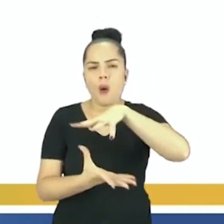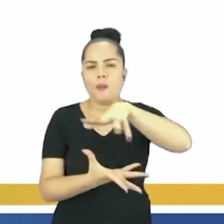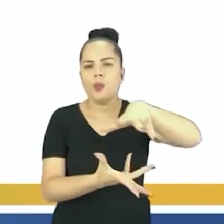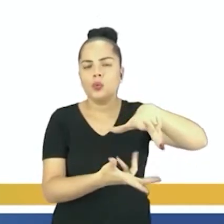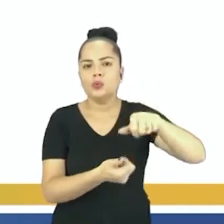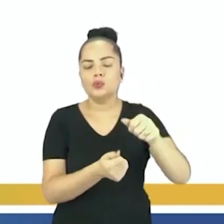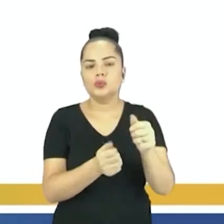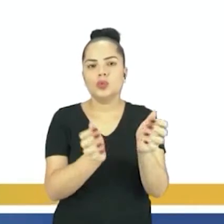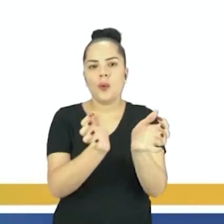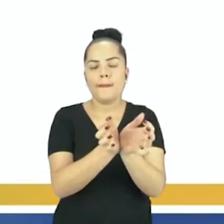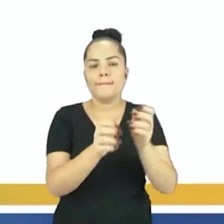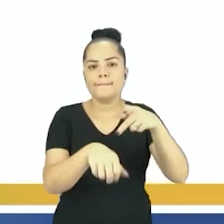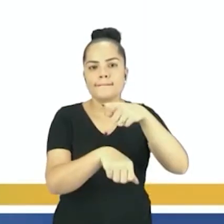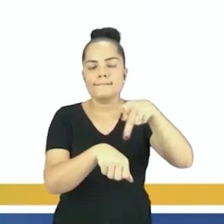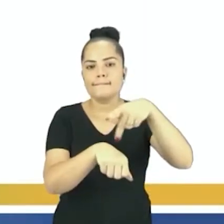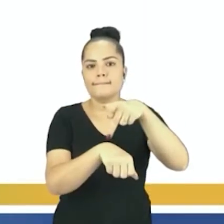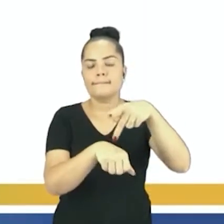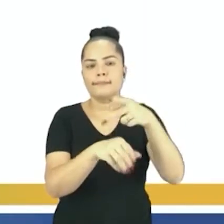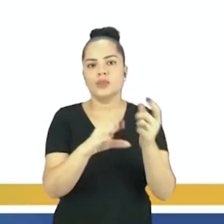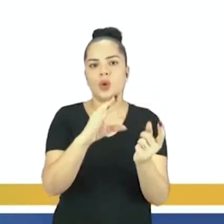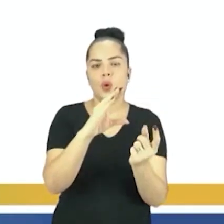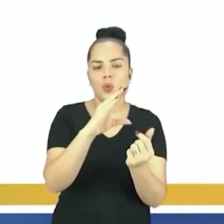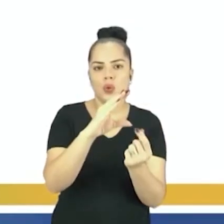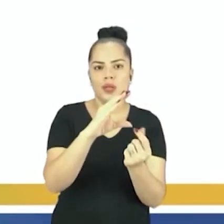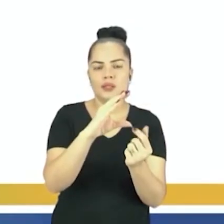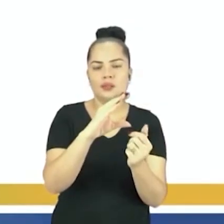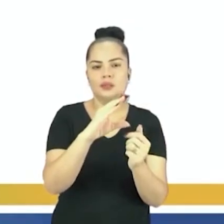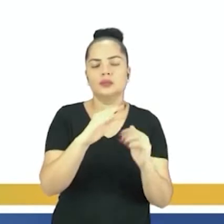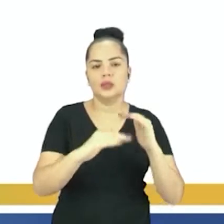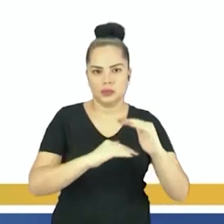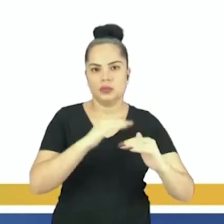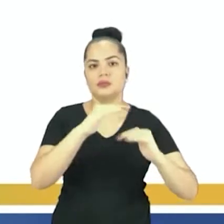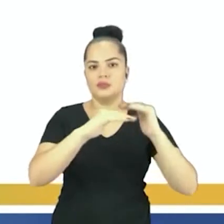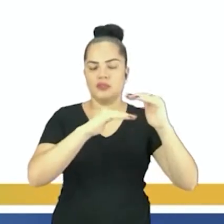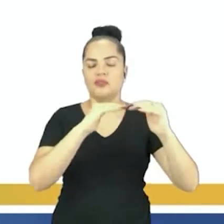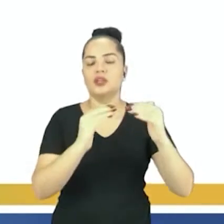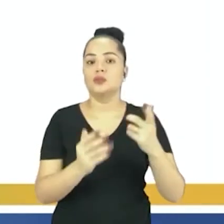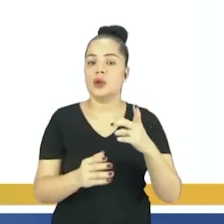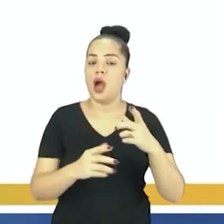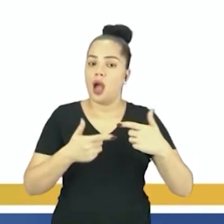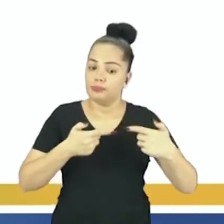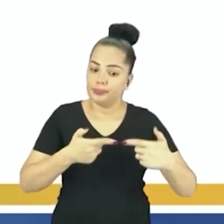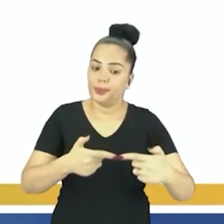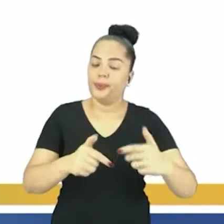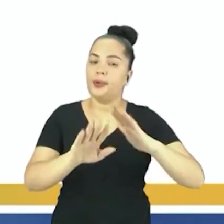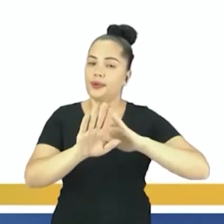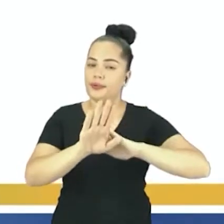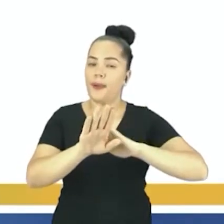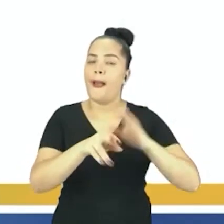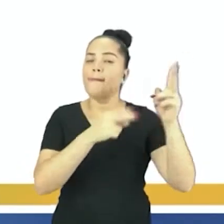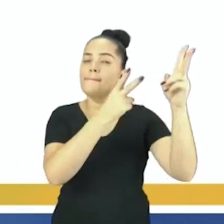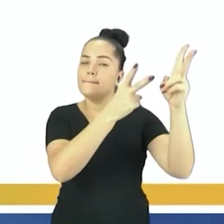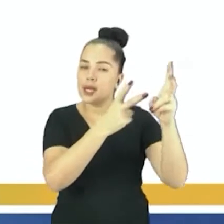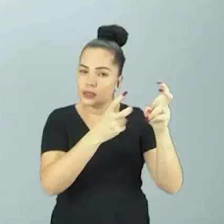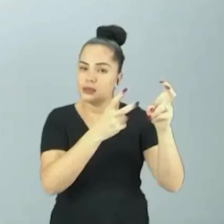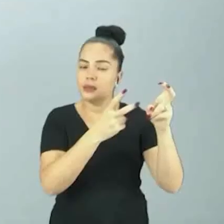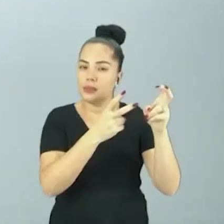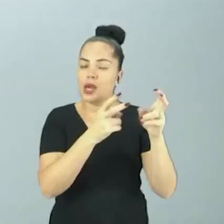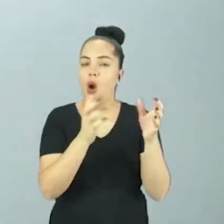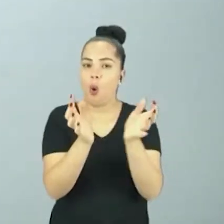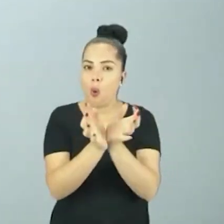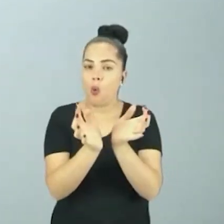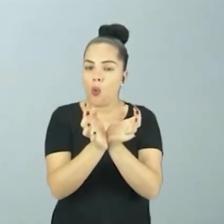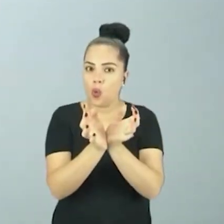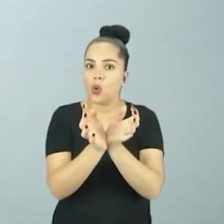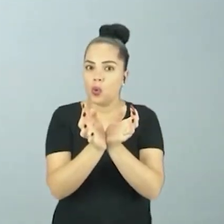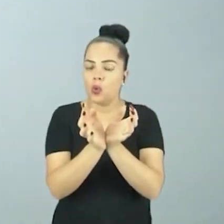capitalistas subdesenvolvidos. Então, nesse período da Guerra Fria, notou-se que não todo mundo era somente Estados Unidos